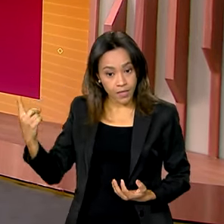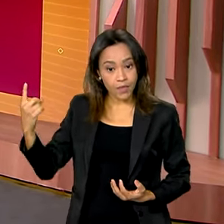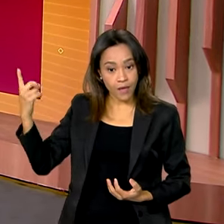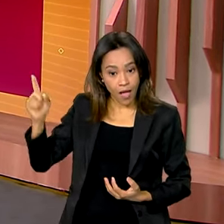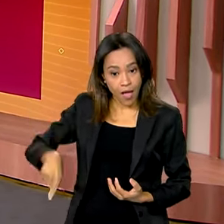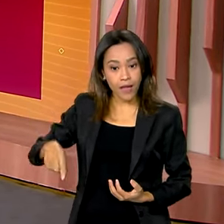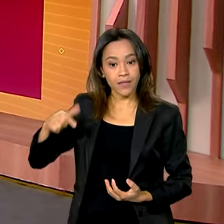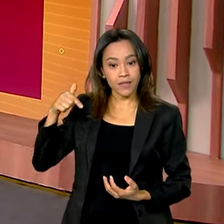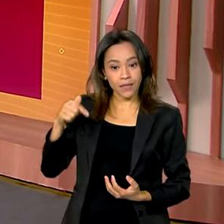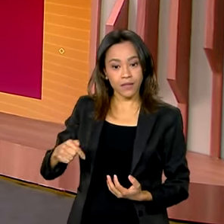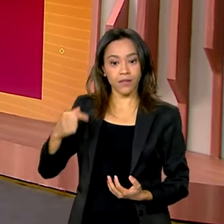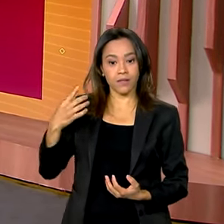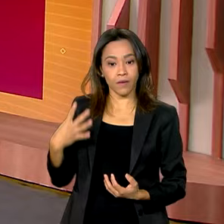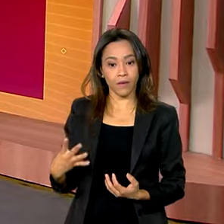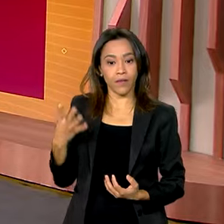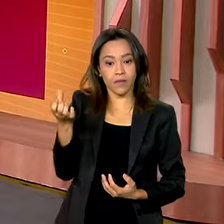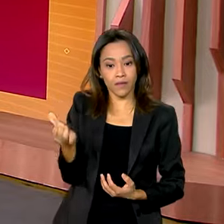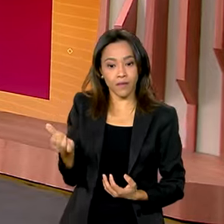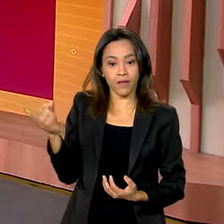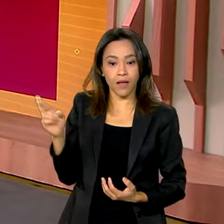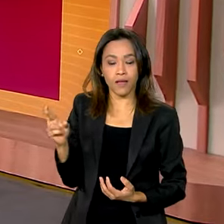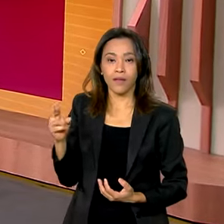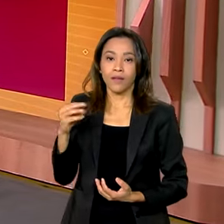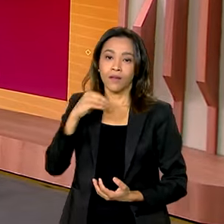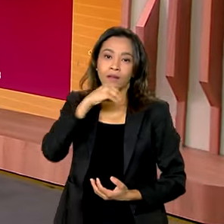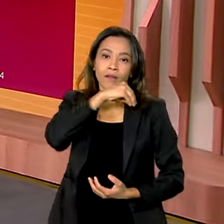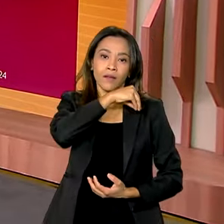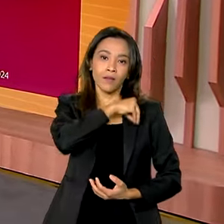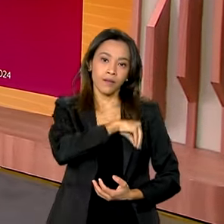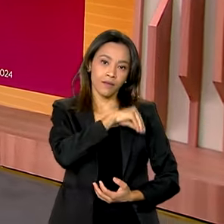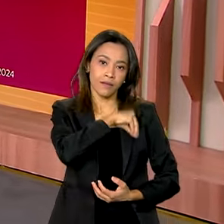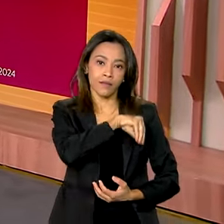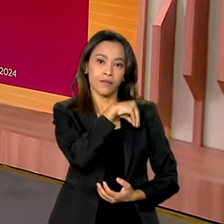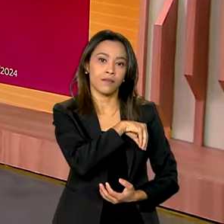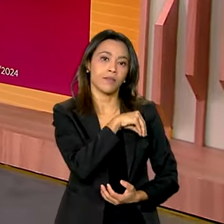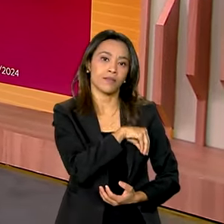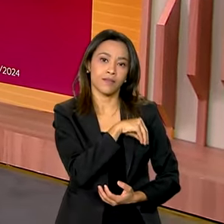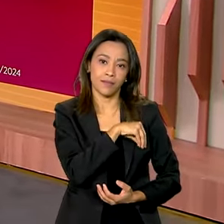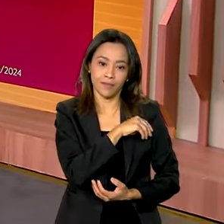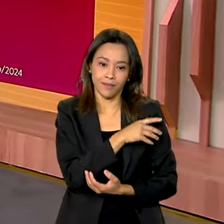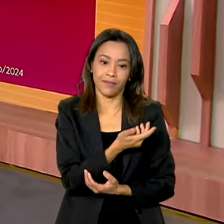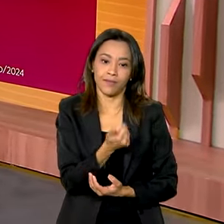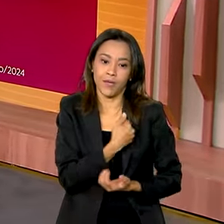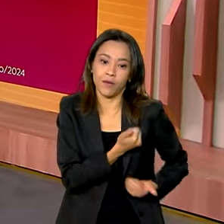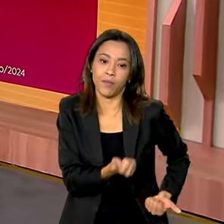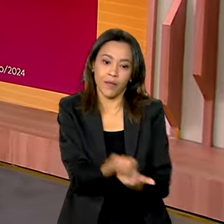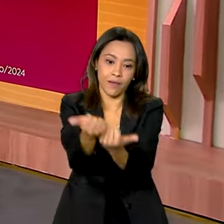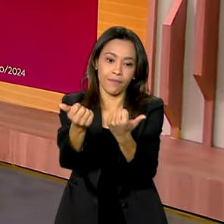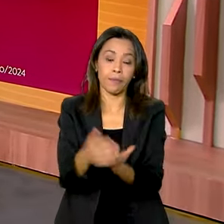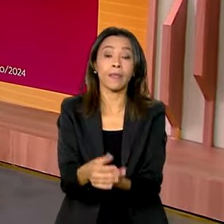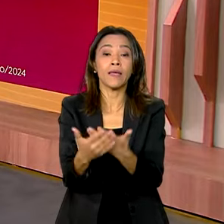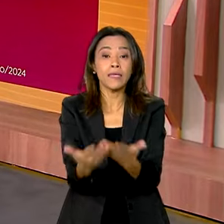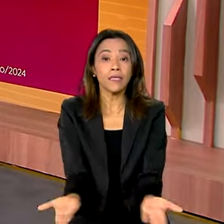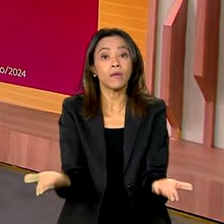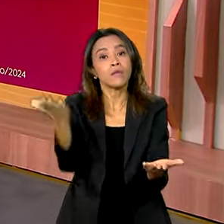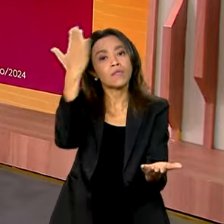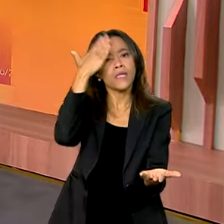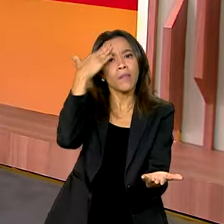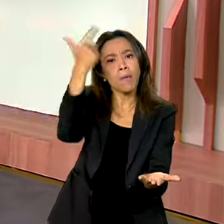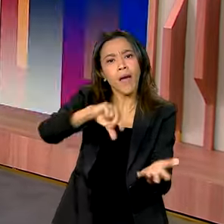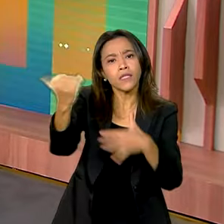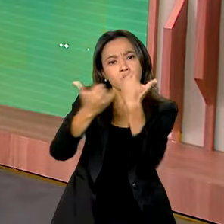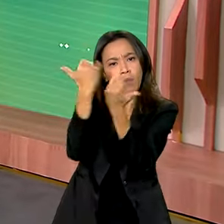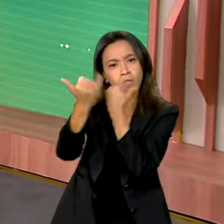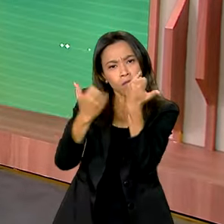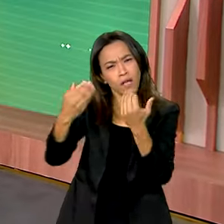746 reais e 60 centavos. E para saber mais informações sobre o Comunica